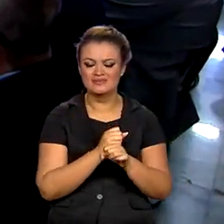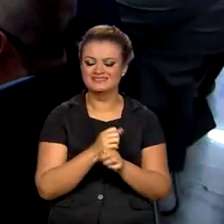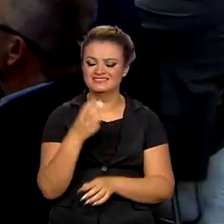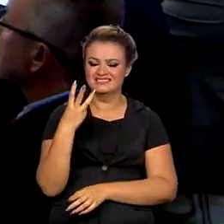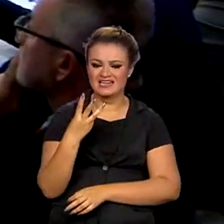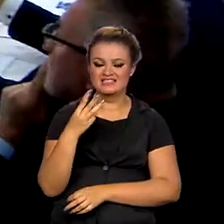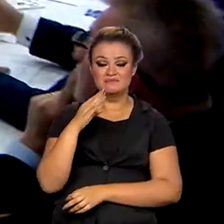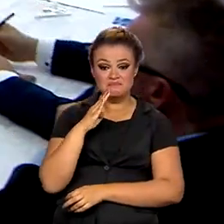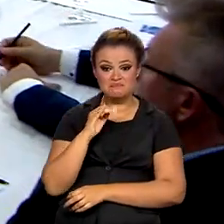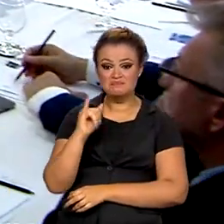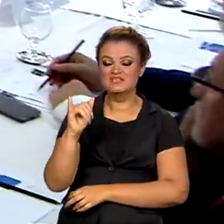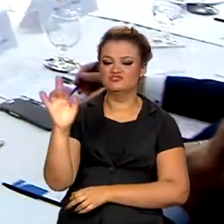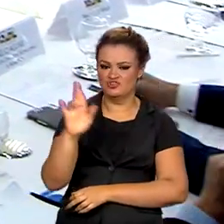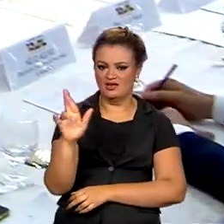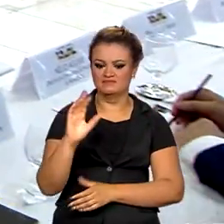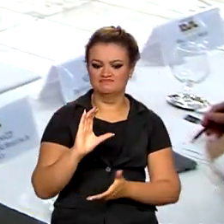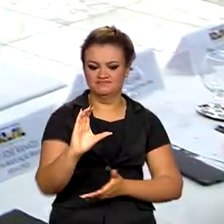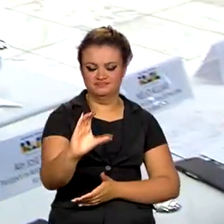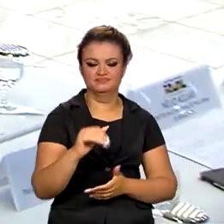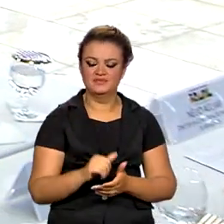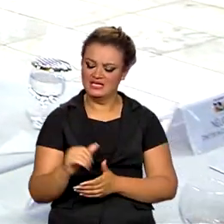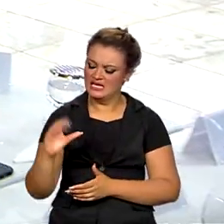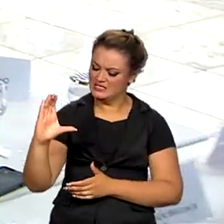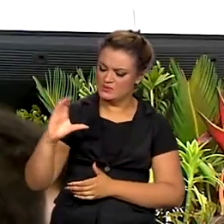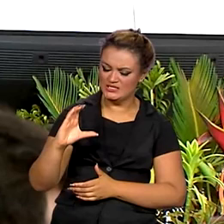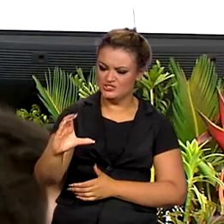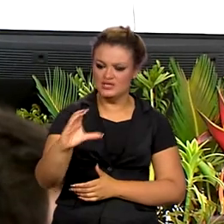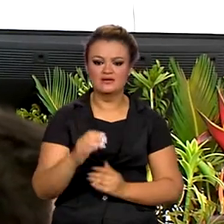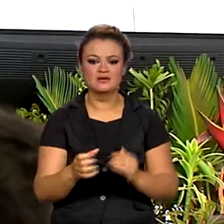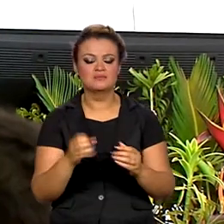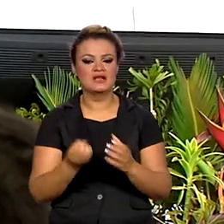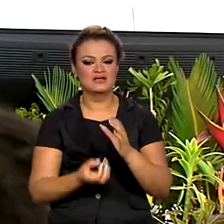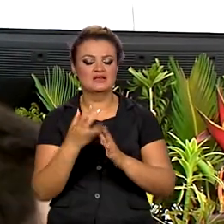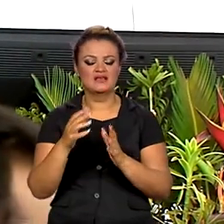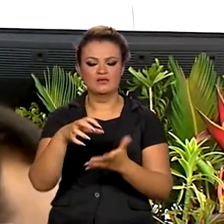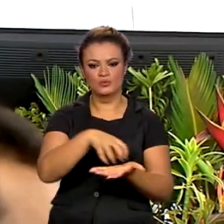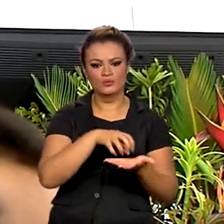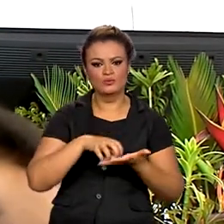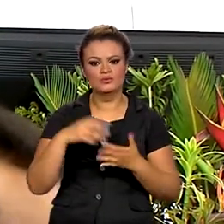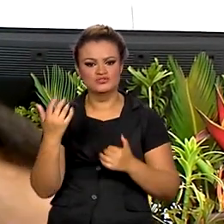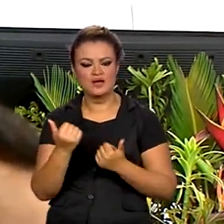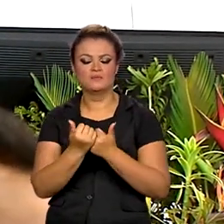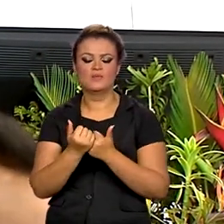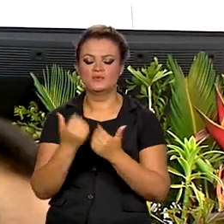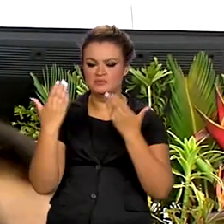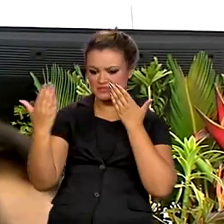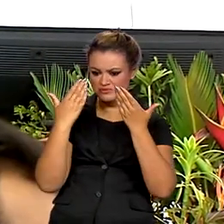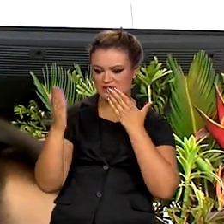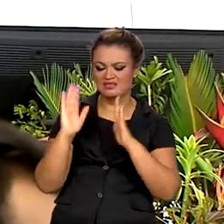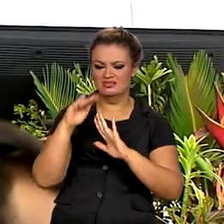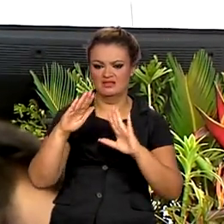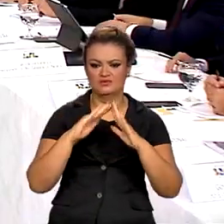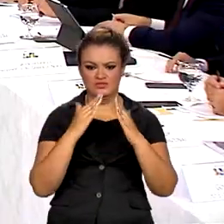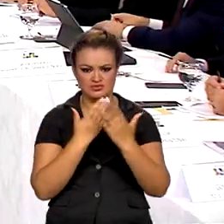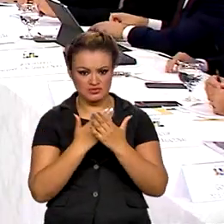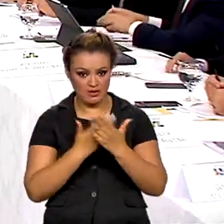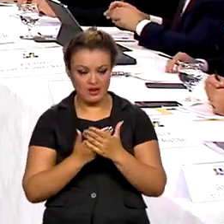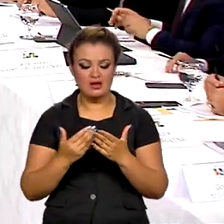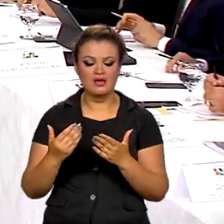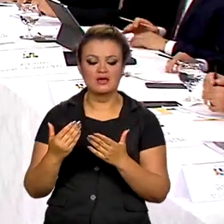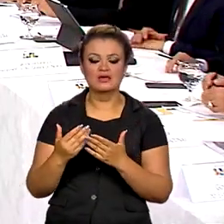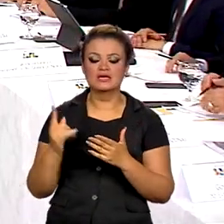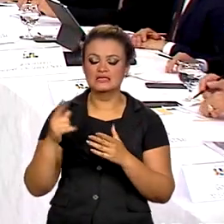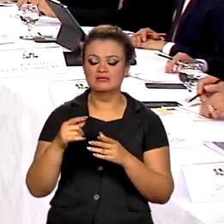de 3 bilhões de reais. São recursos para a implantação de núcleos de apoio psicossocial nas instituições de ensino